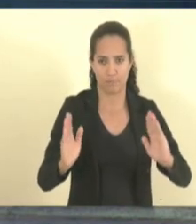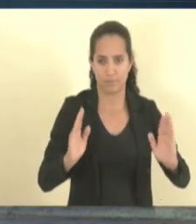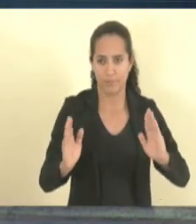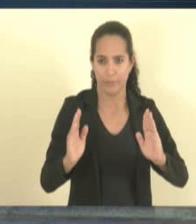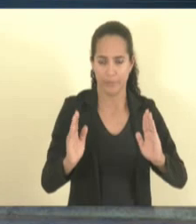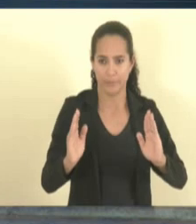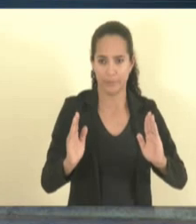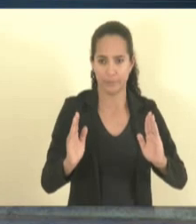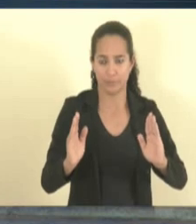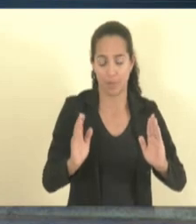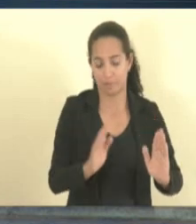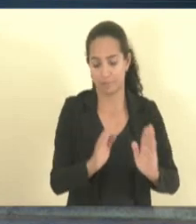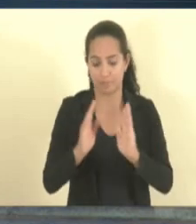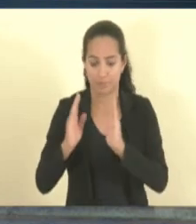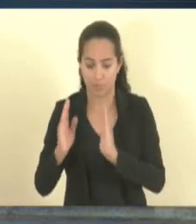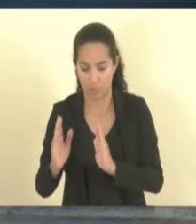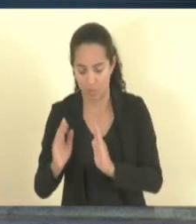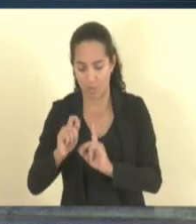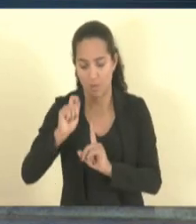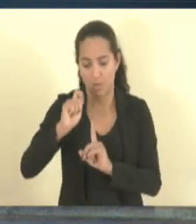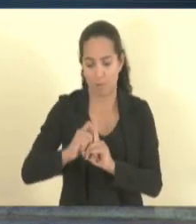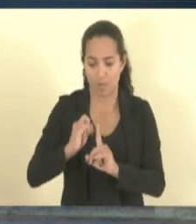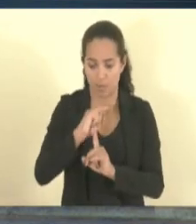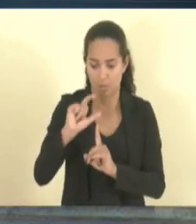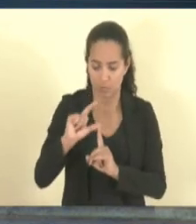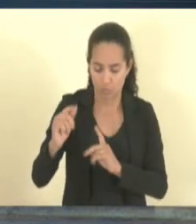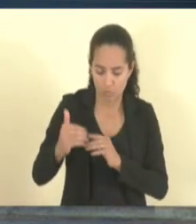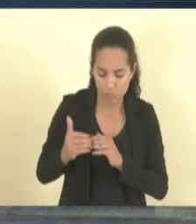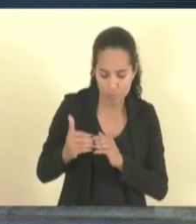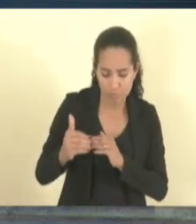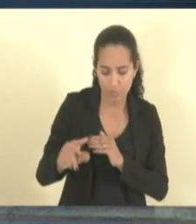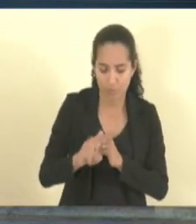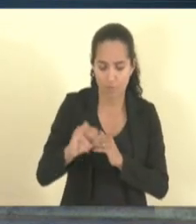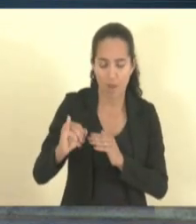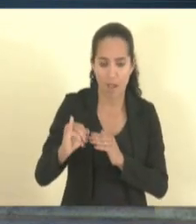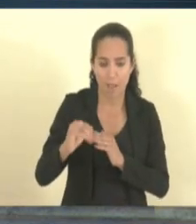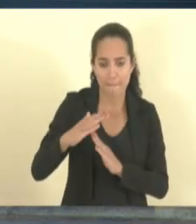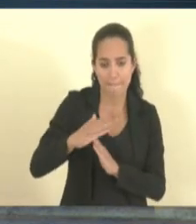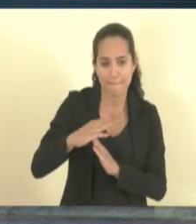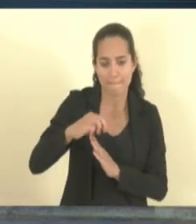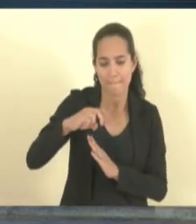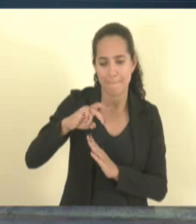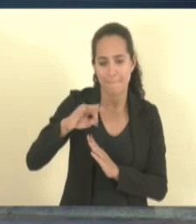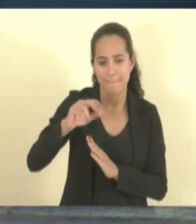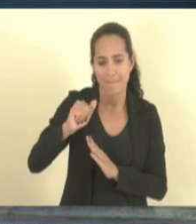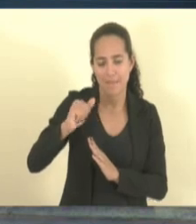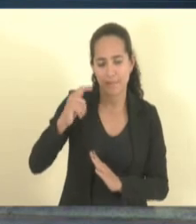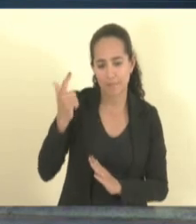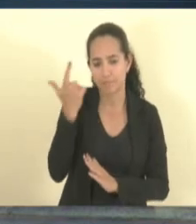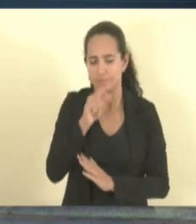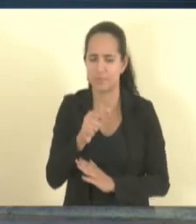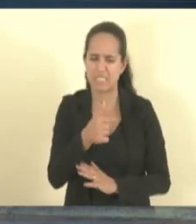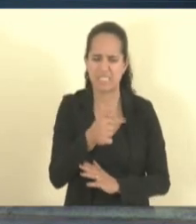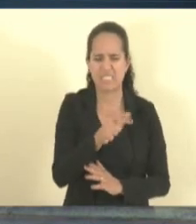em julho, provavelmente, a gente vai bater a meta do ano, porque a nossa meta foi em torno de